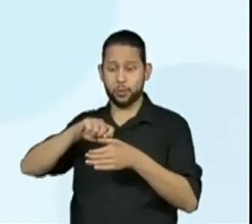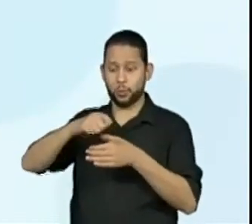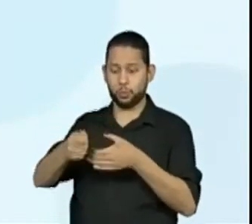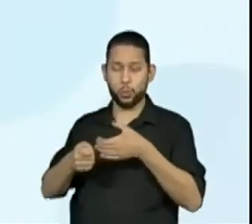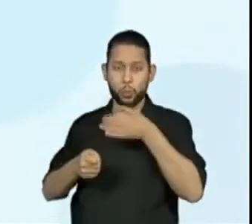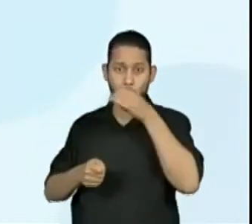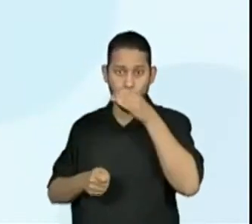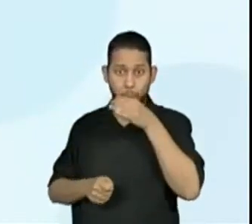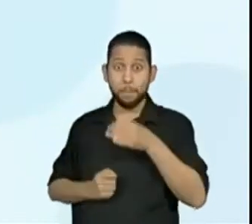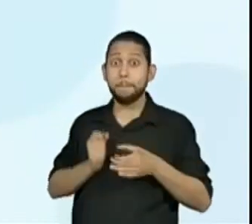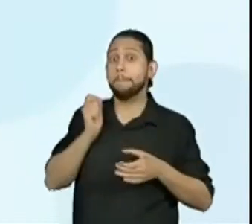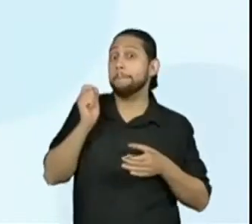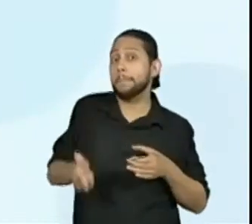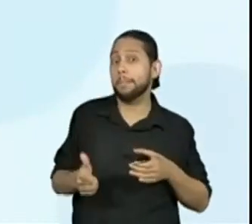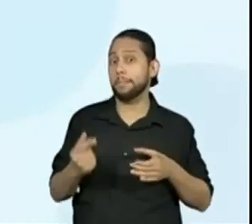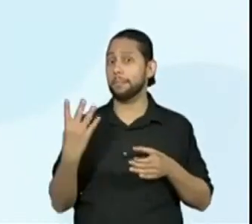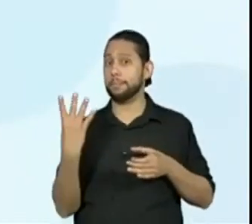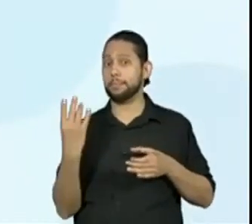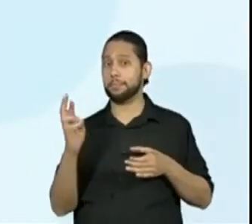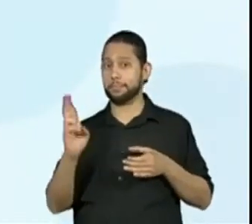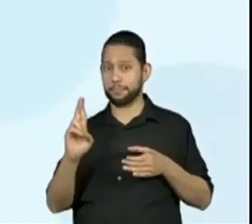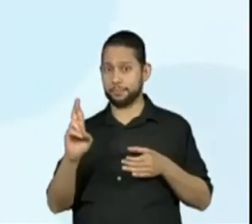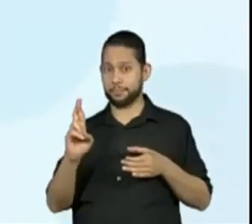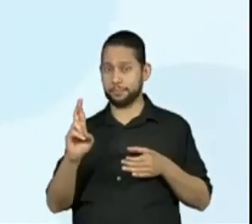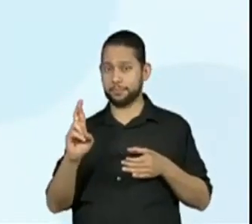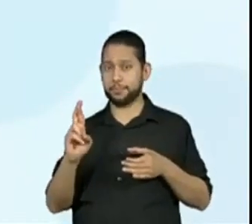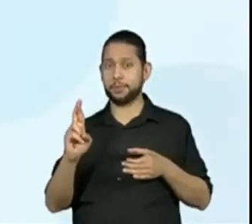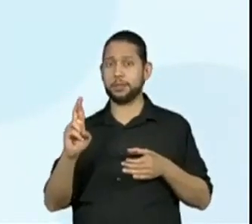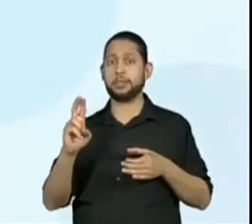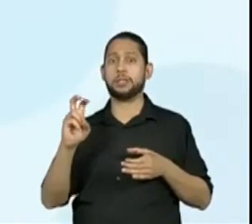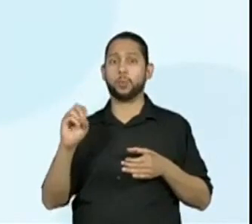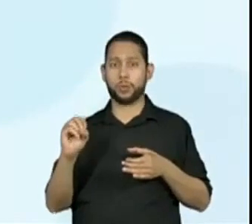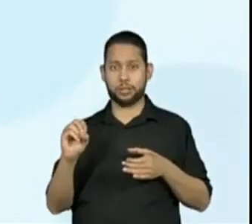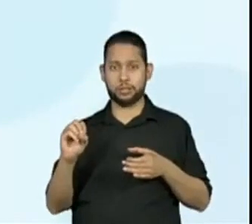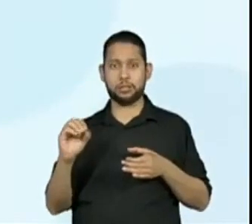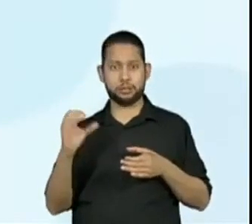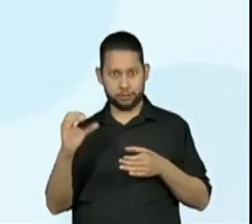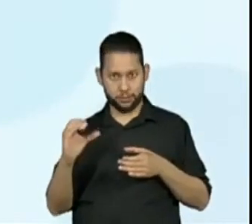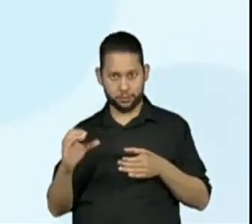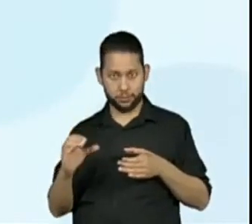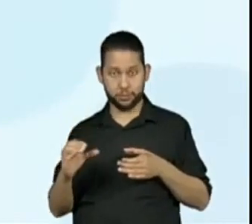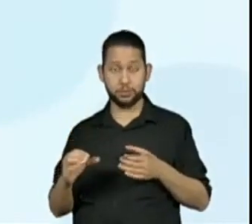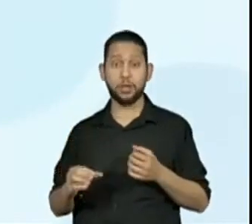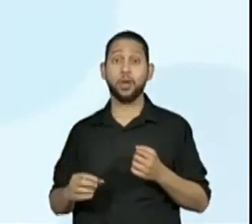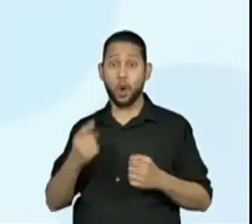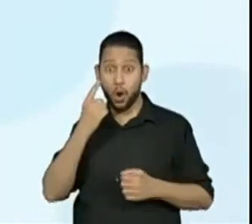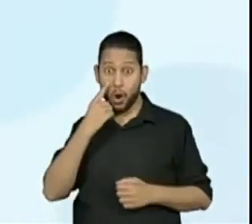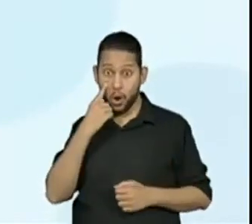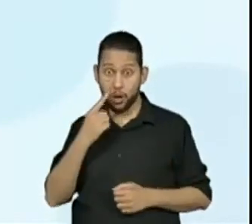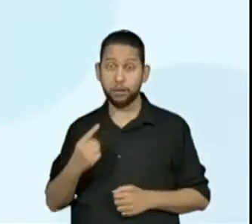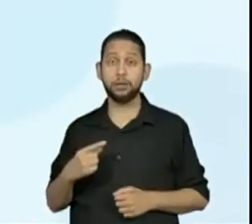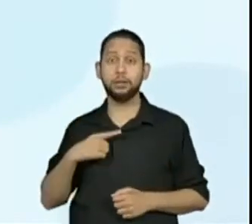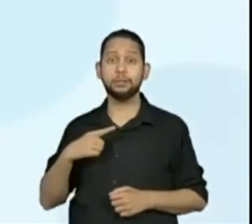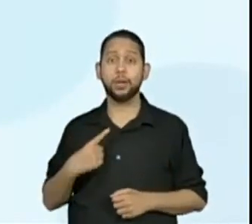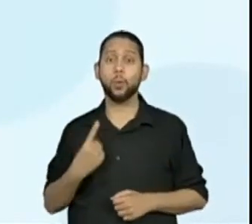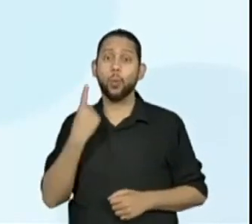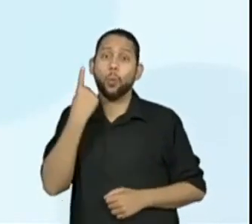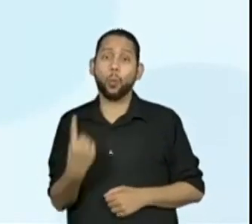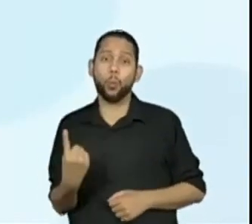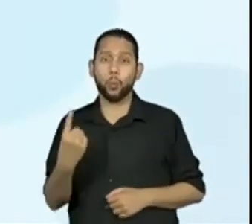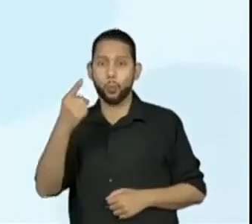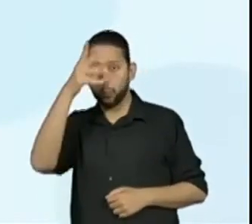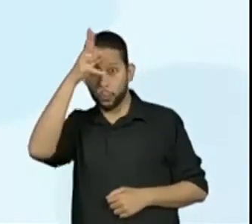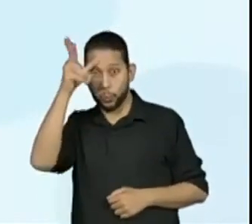,50. Aqui são duas grandezas distintas. Uma grandeza é a quantidade de refrigerante,